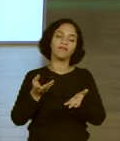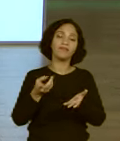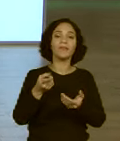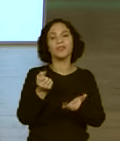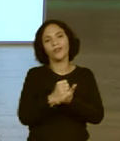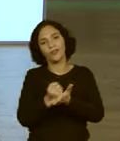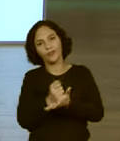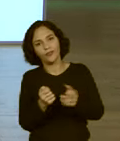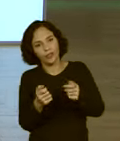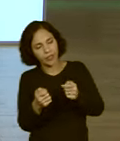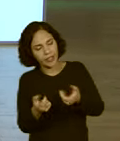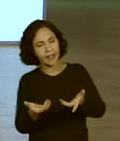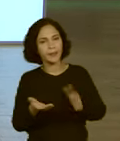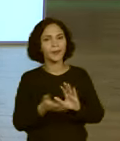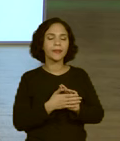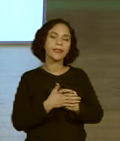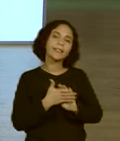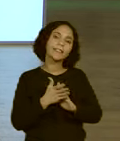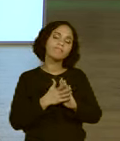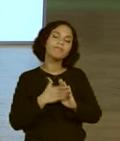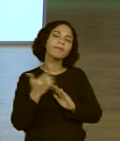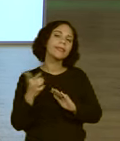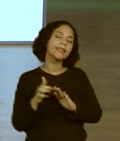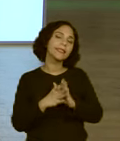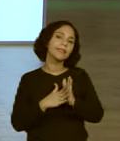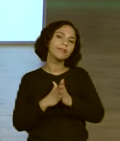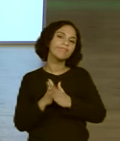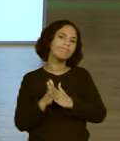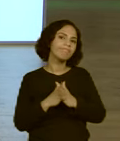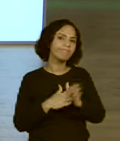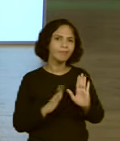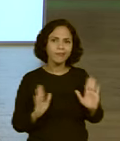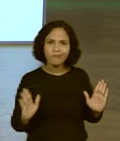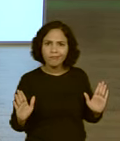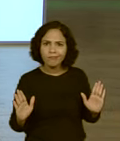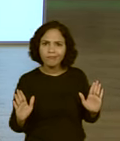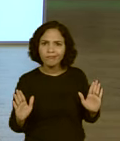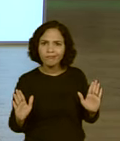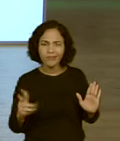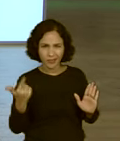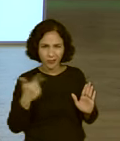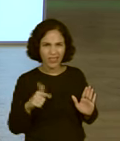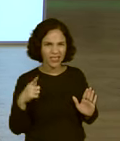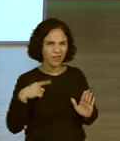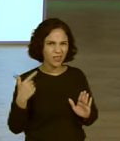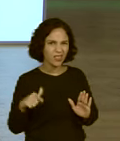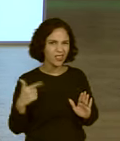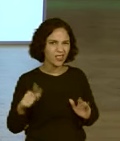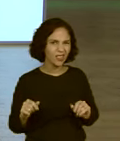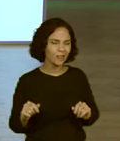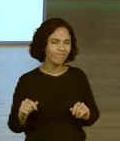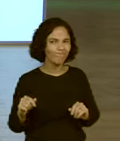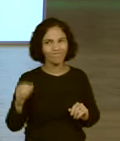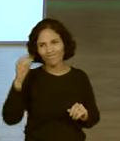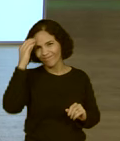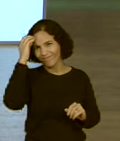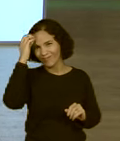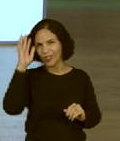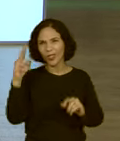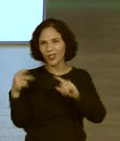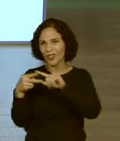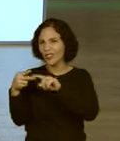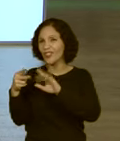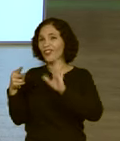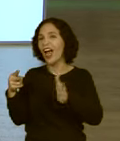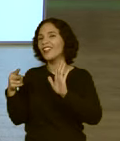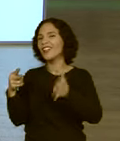O videogame. Videogame. Videogame. Será que tem mais alguma coisa? Você só está lembrando